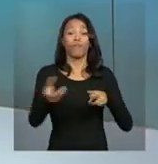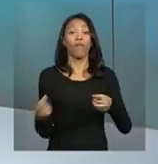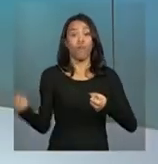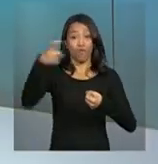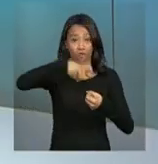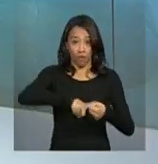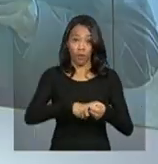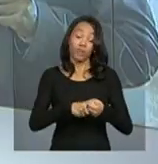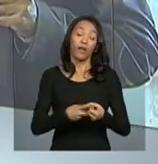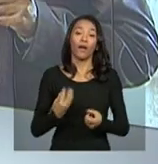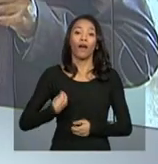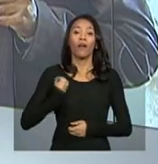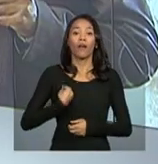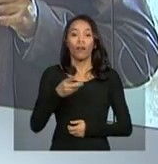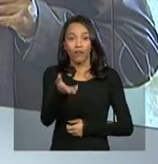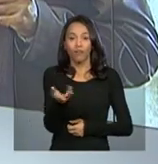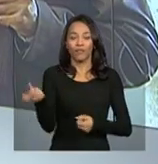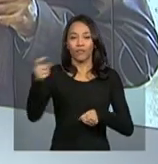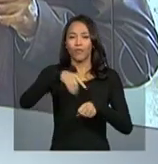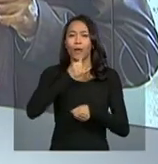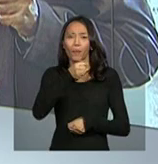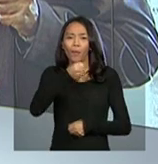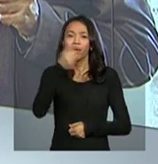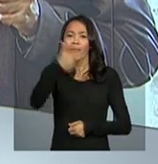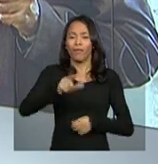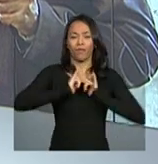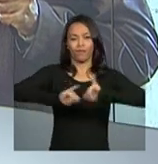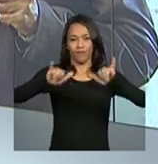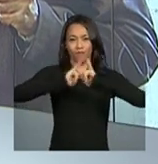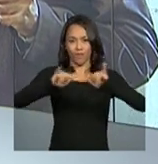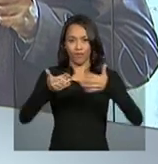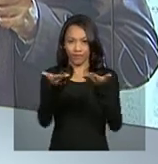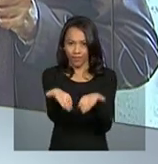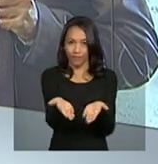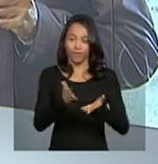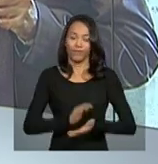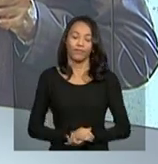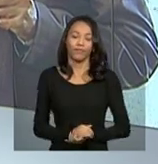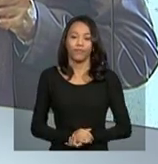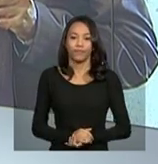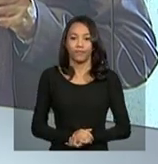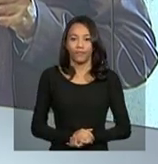ao vivo a Salvador. repórter Ricardo Carandina tem outras informações. Carandina?